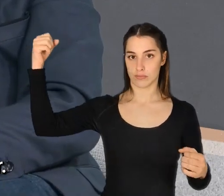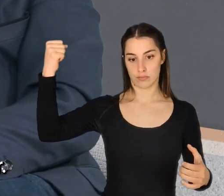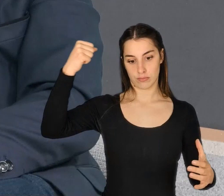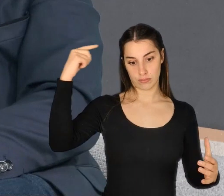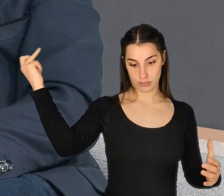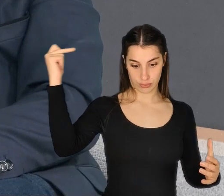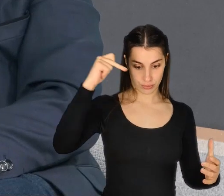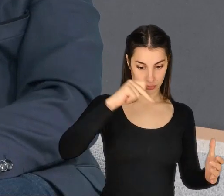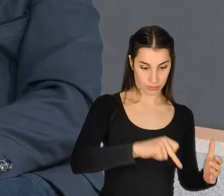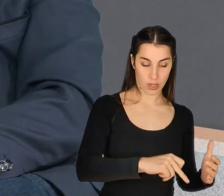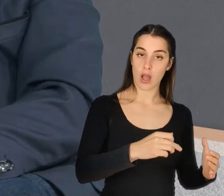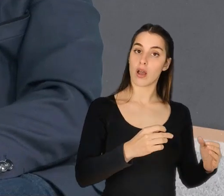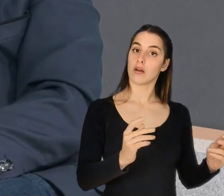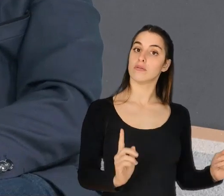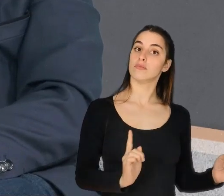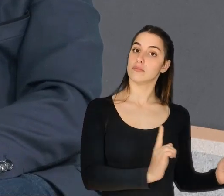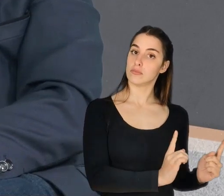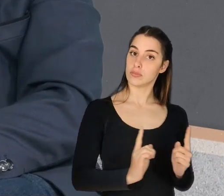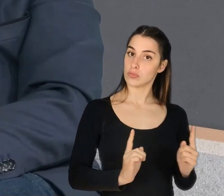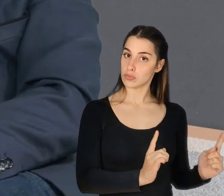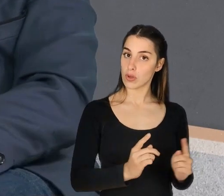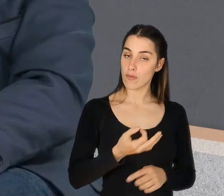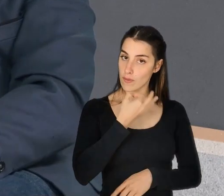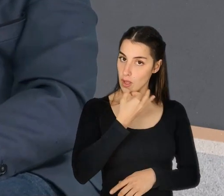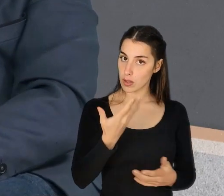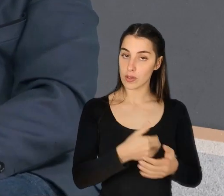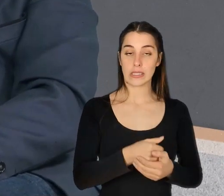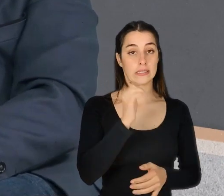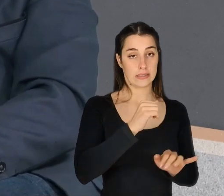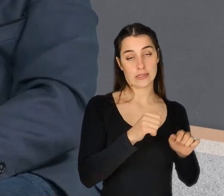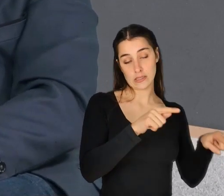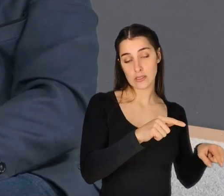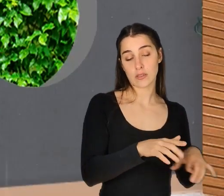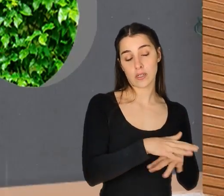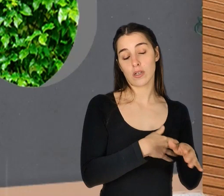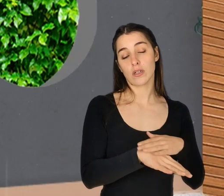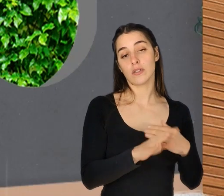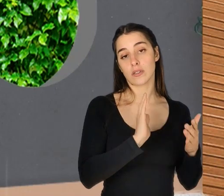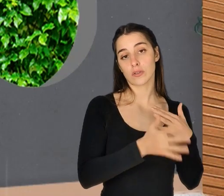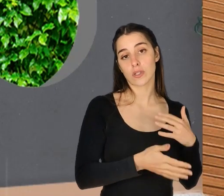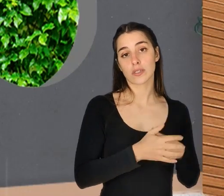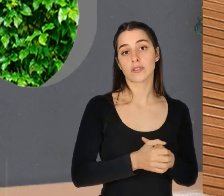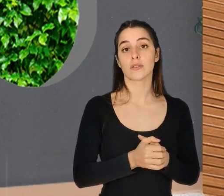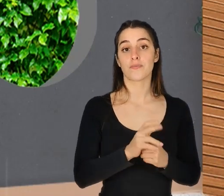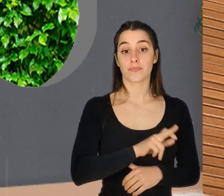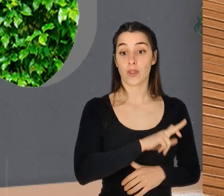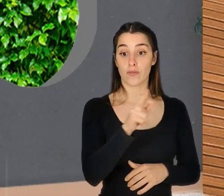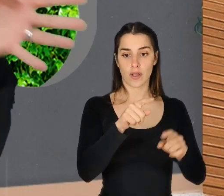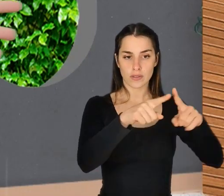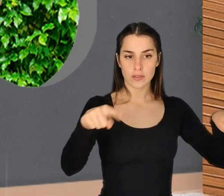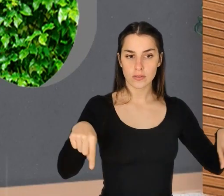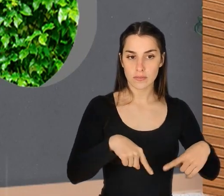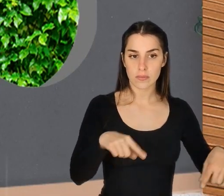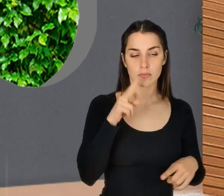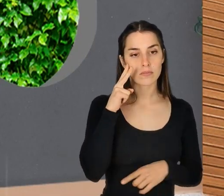varredor da... Exatamente, que está na... Isto foi com o Kennedy, quando ele vai ao Space Center